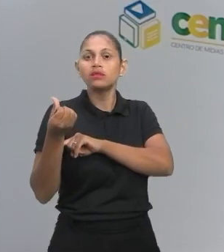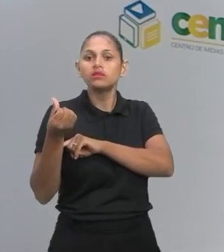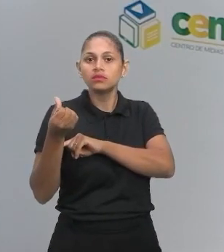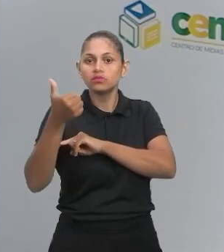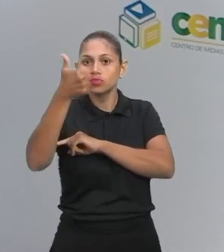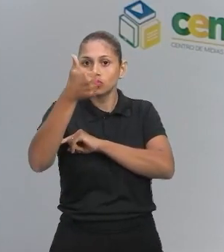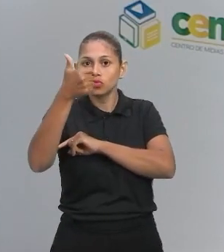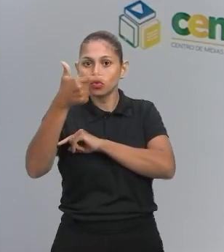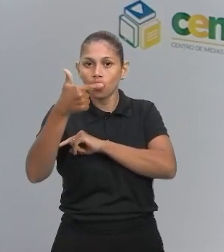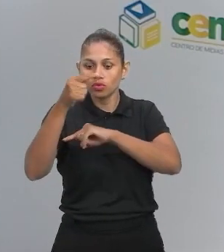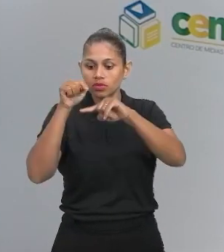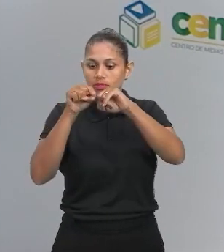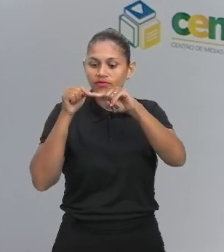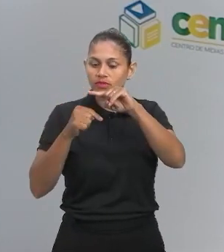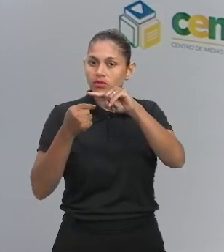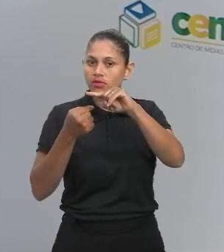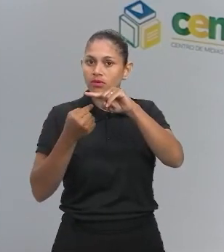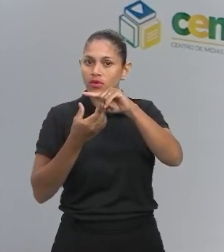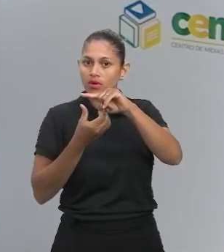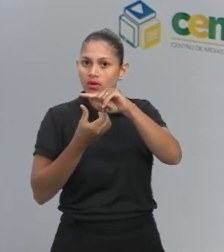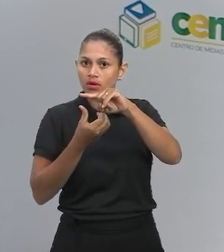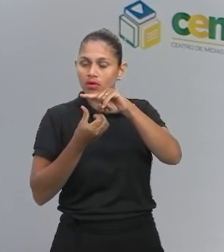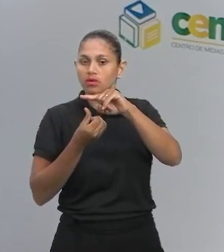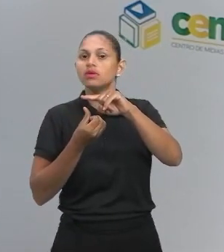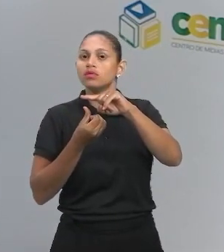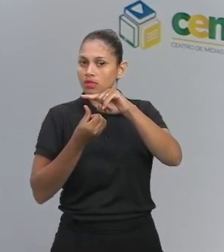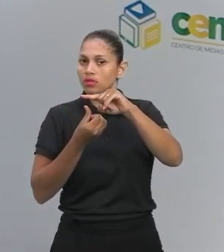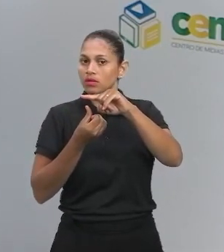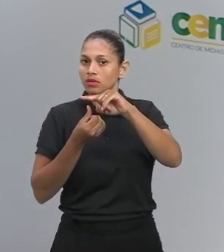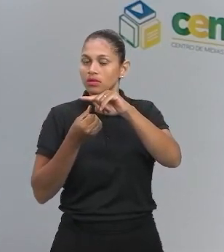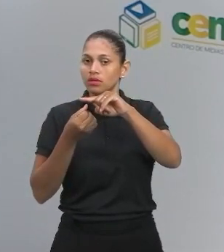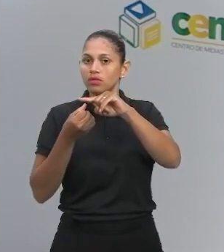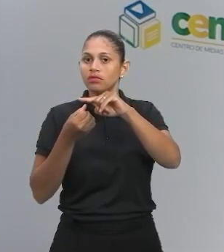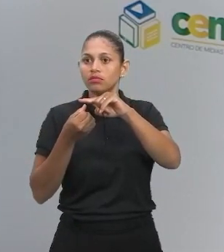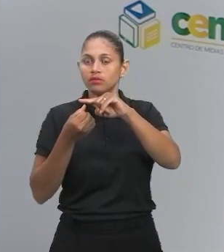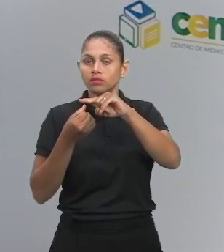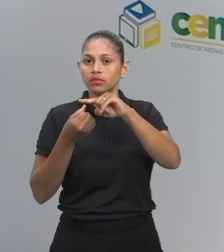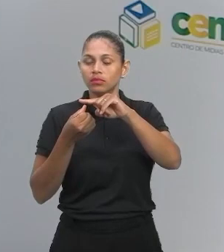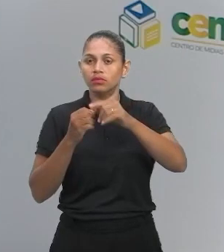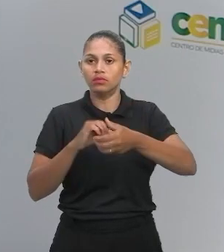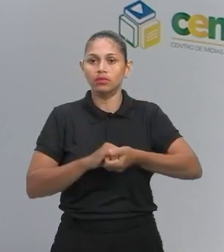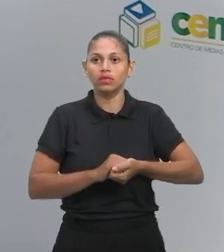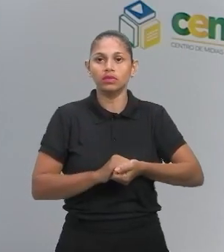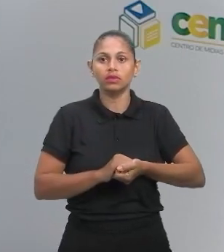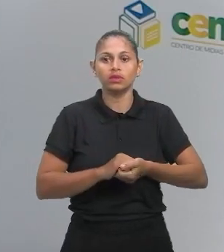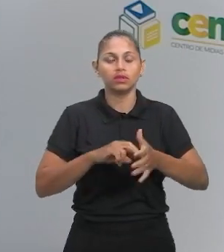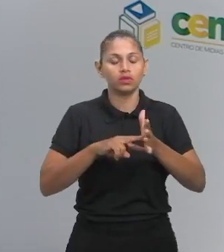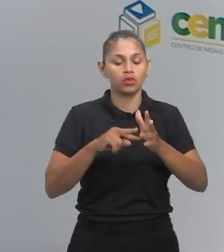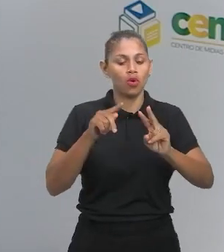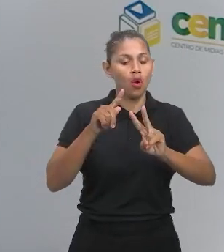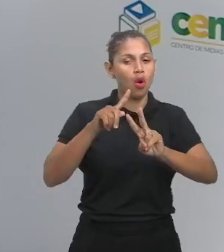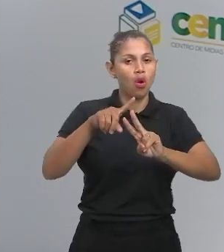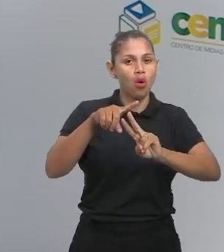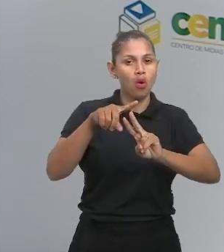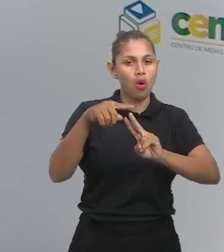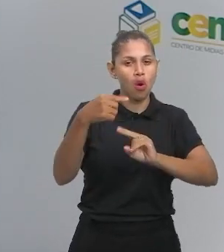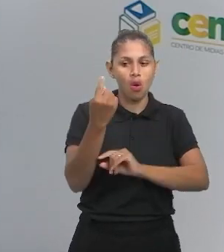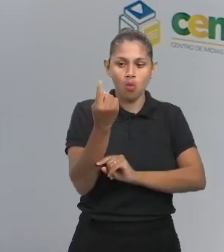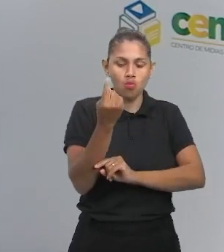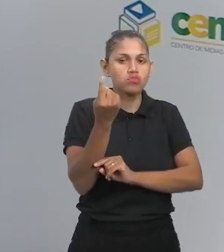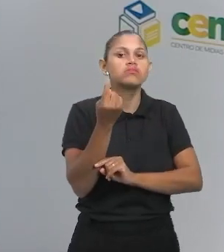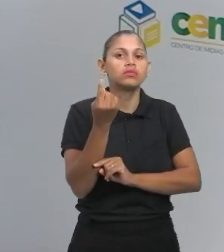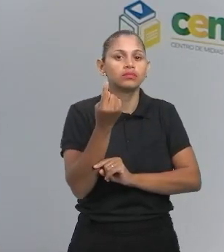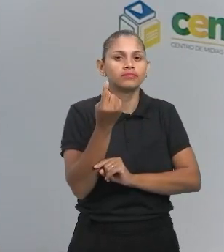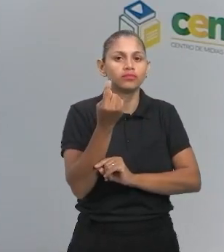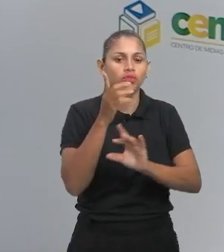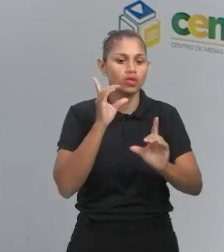mediana. Então, fica fácil entender quando você tem um número ímpar de termos, a mediana você acha rapidinho. Viu